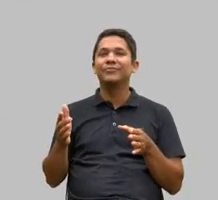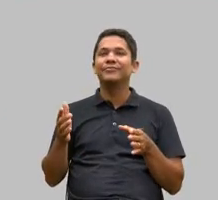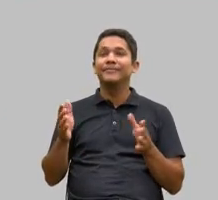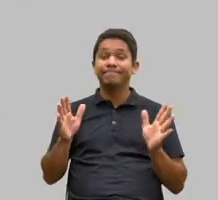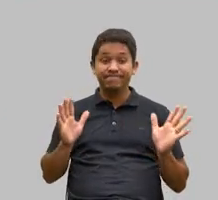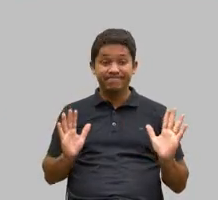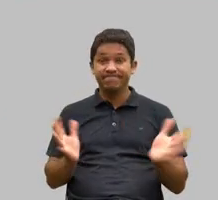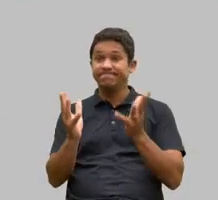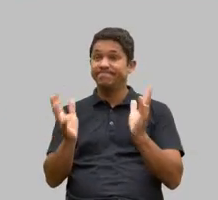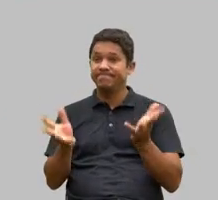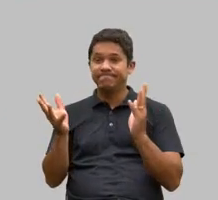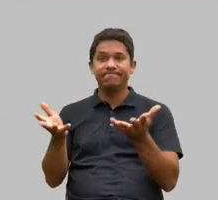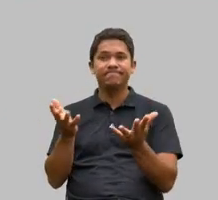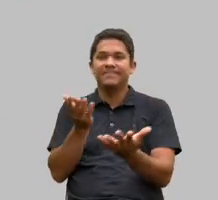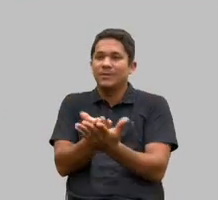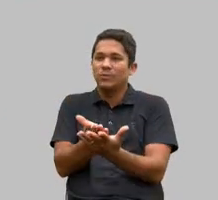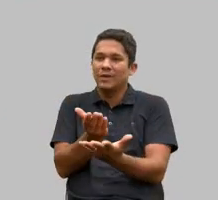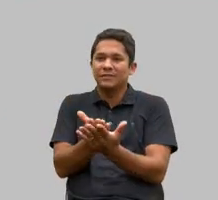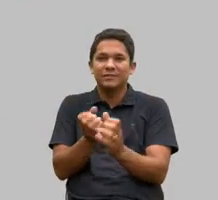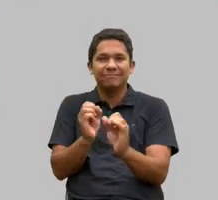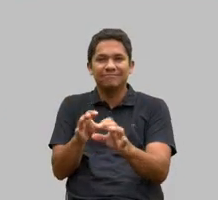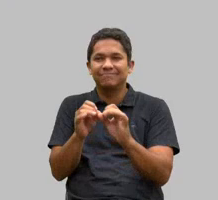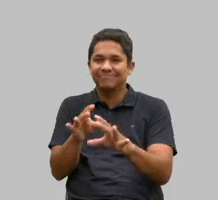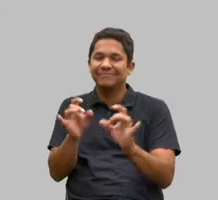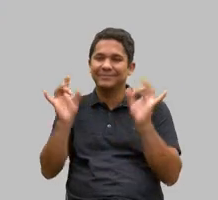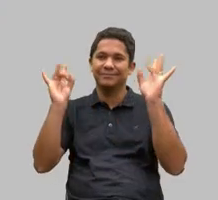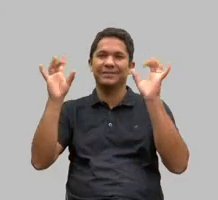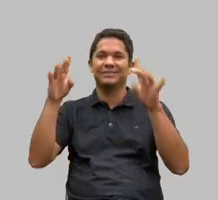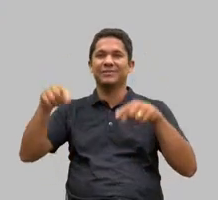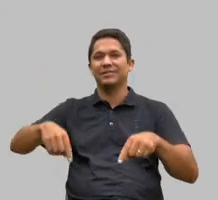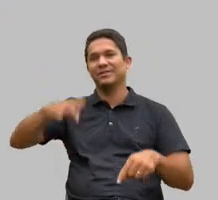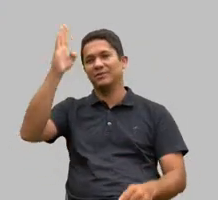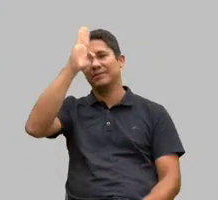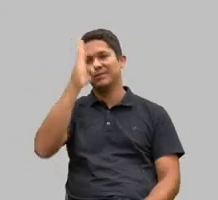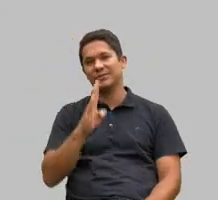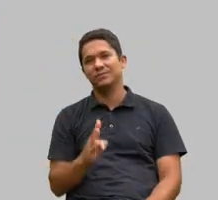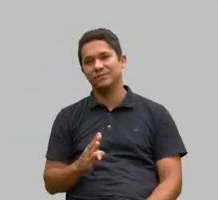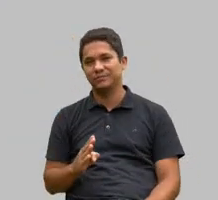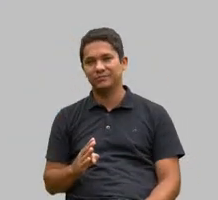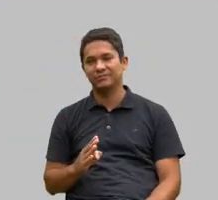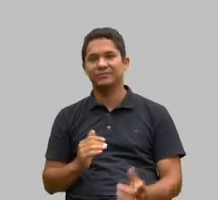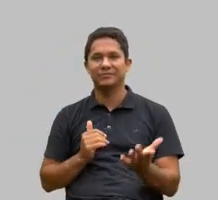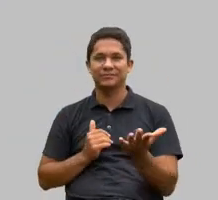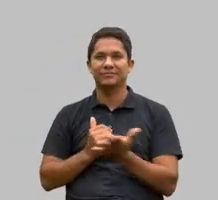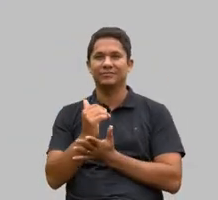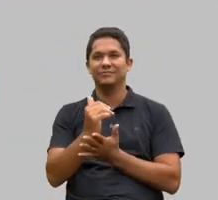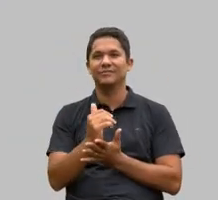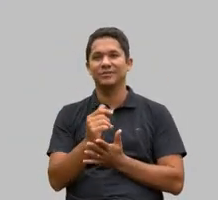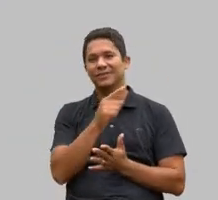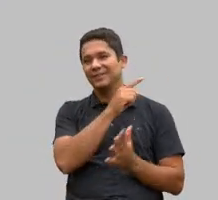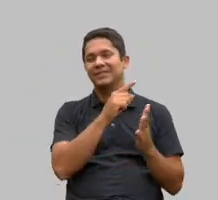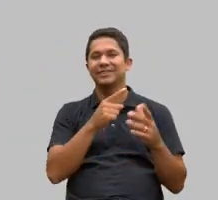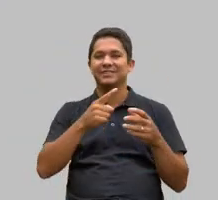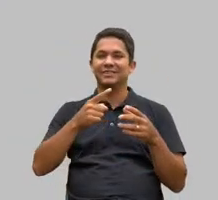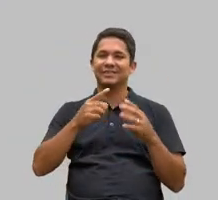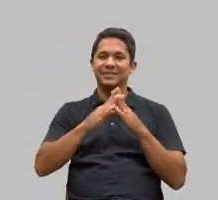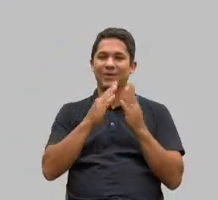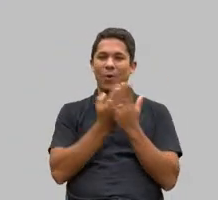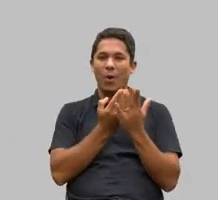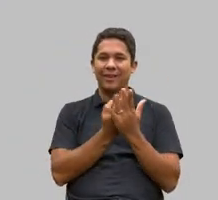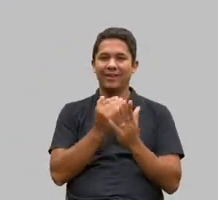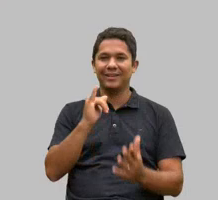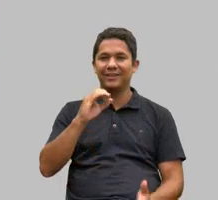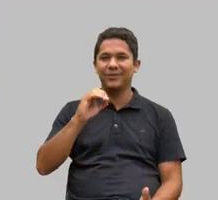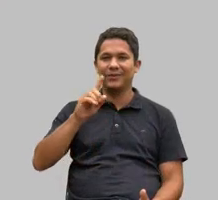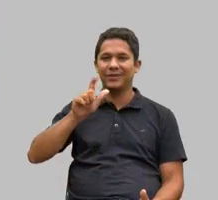na educação especial no Brasil que começou no Yolanda o Yolanda trabalhou